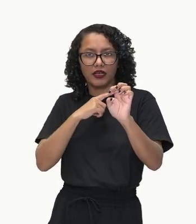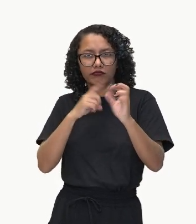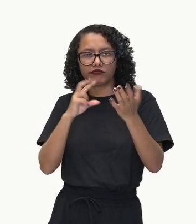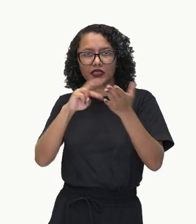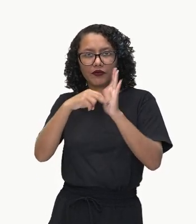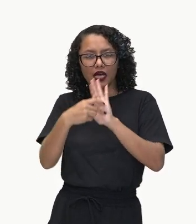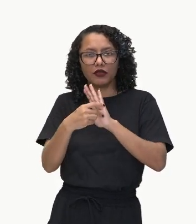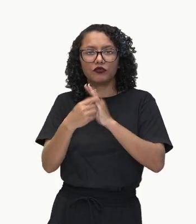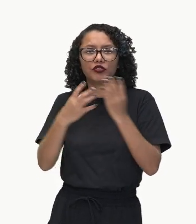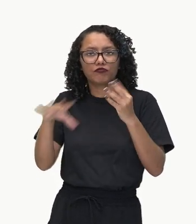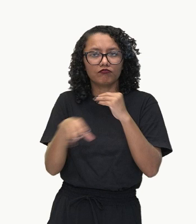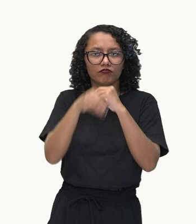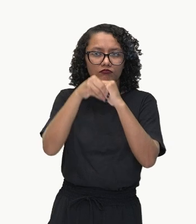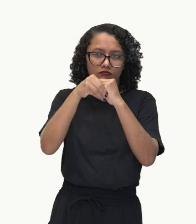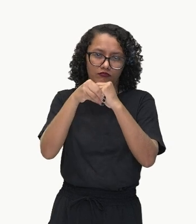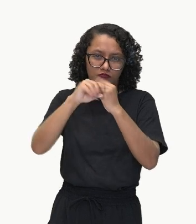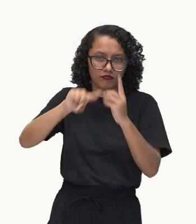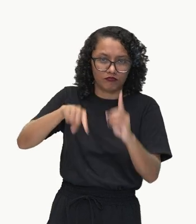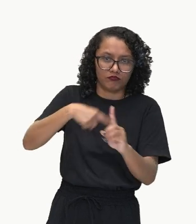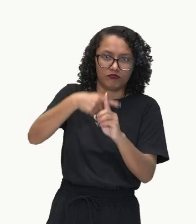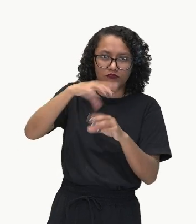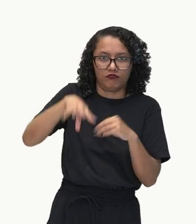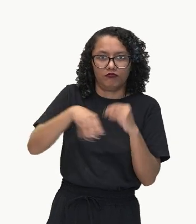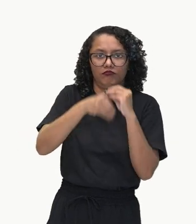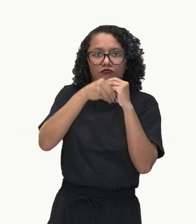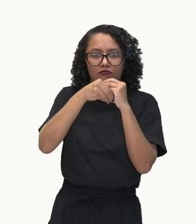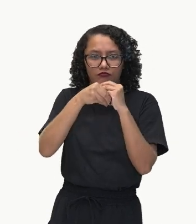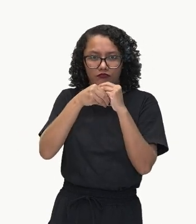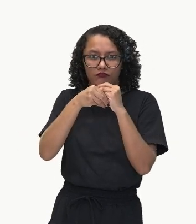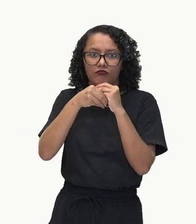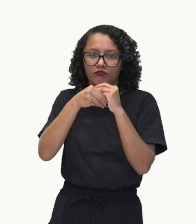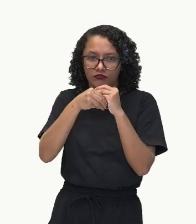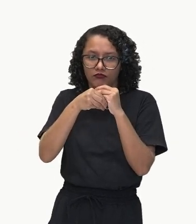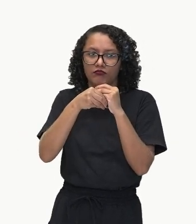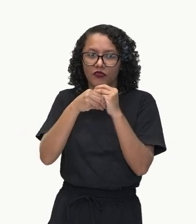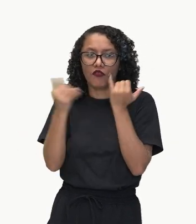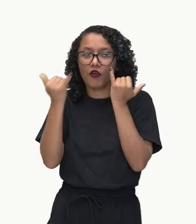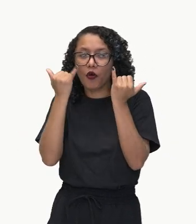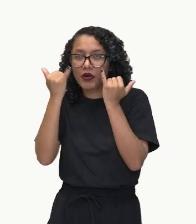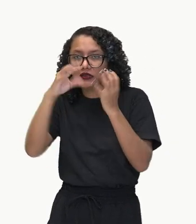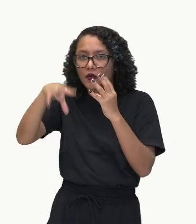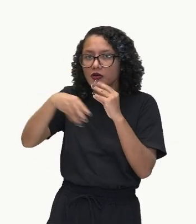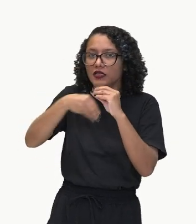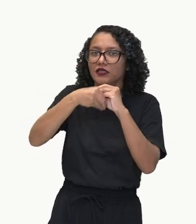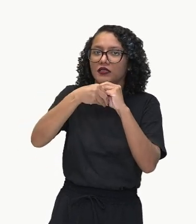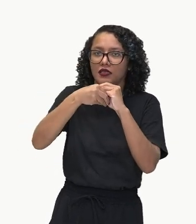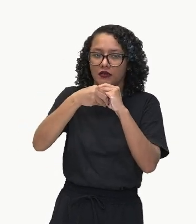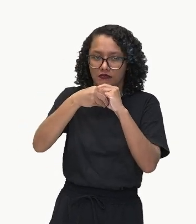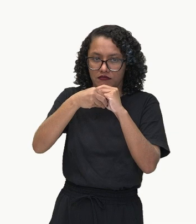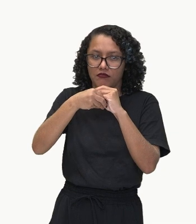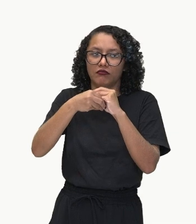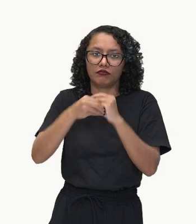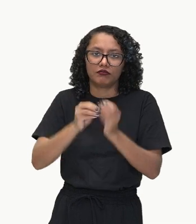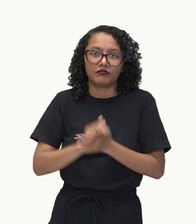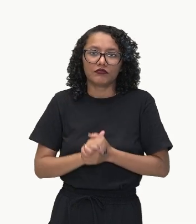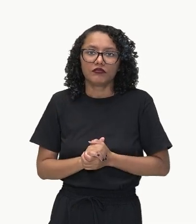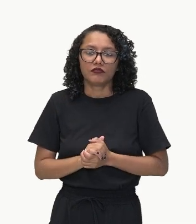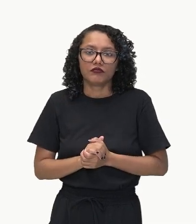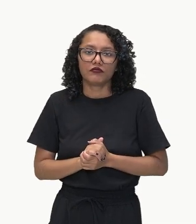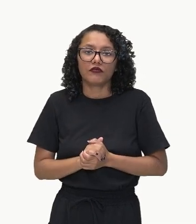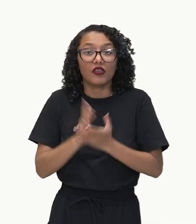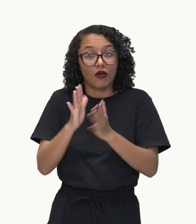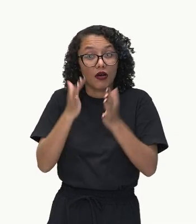de soma, soma de informações. Notem aí o papel dos conectivos.